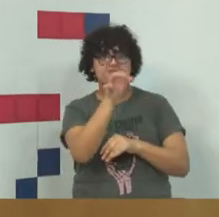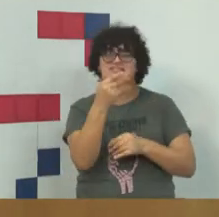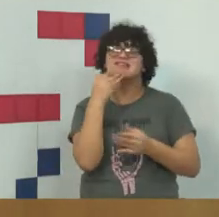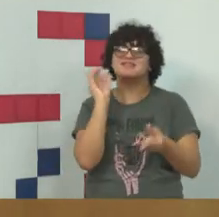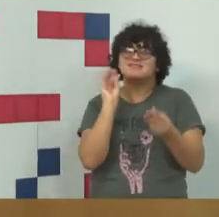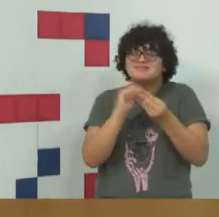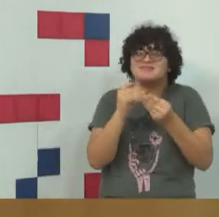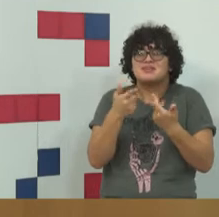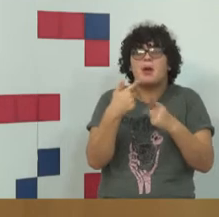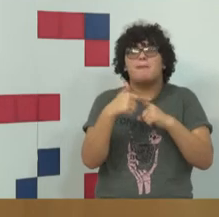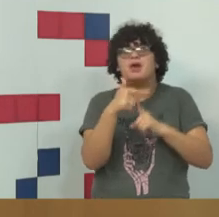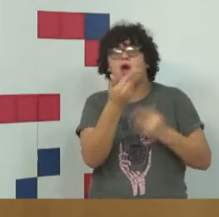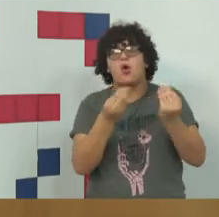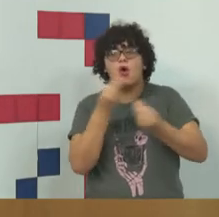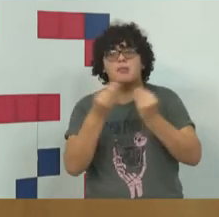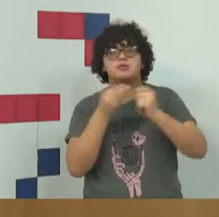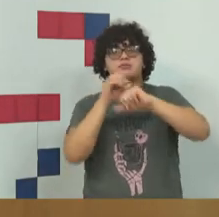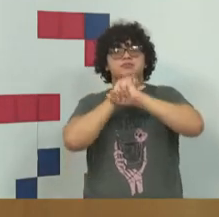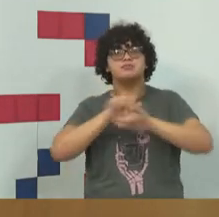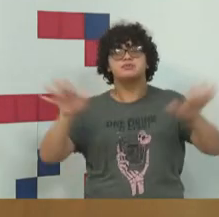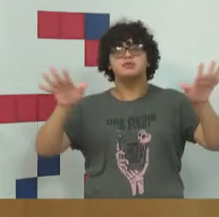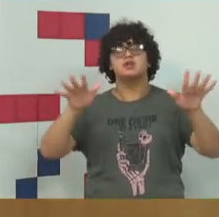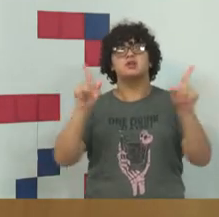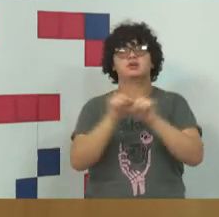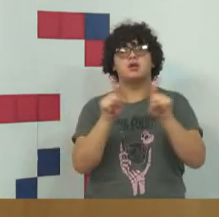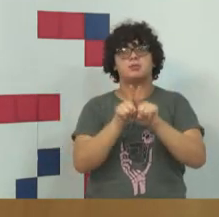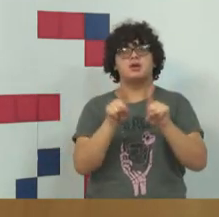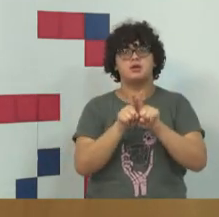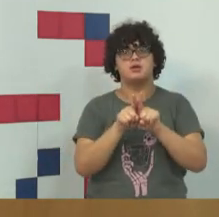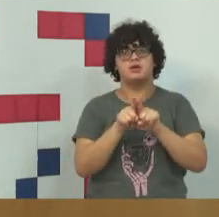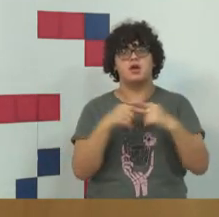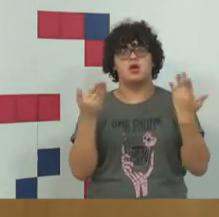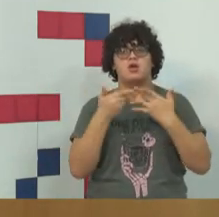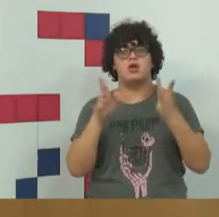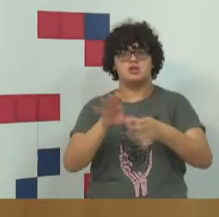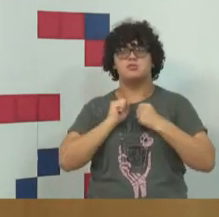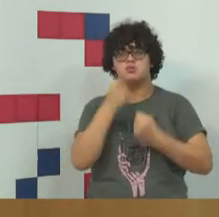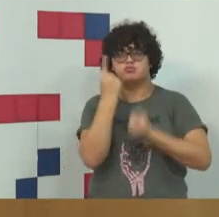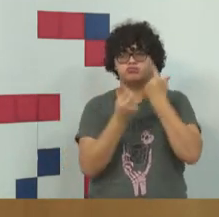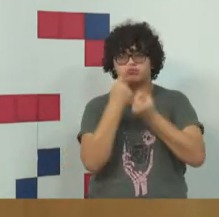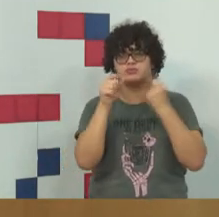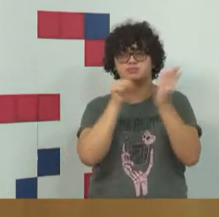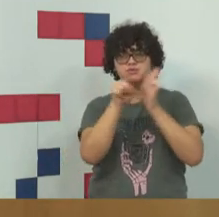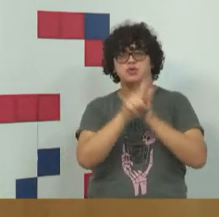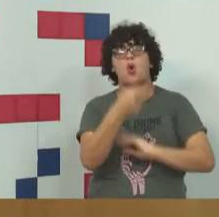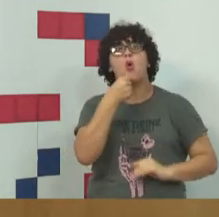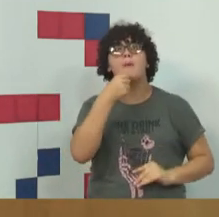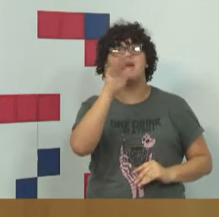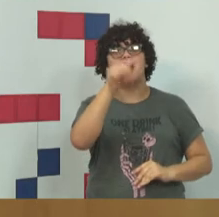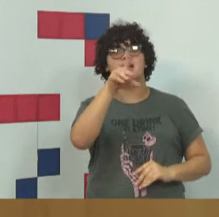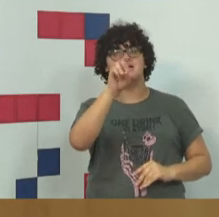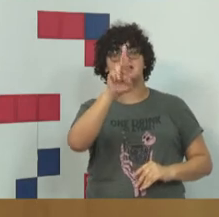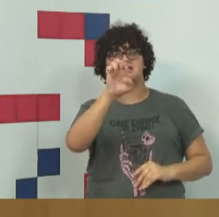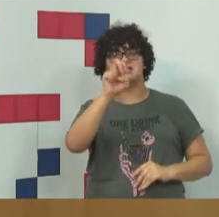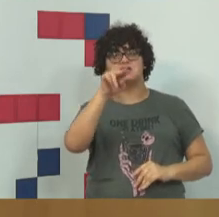E eu não tenho como não repassar, a gente recebeu algumas aqui, mas o Anderson Novaes do Memorial mandou um parabéns para a